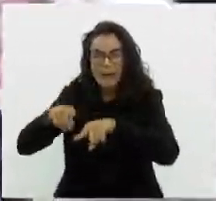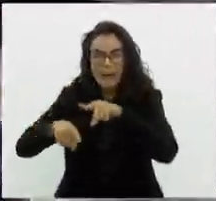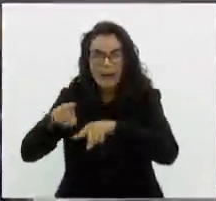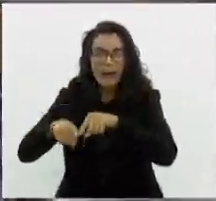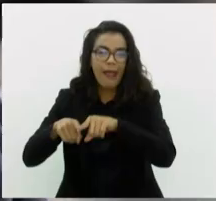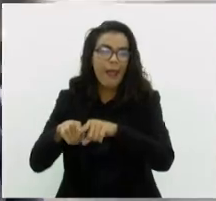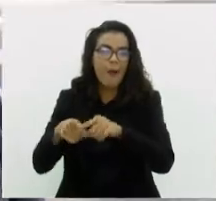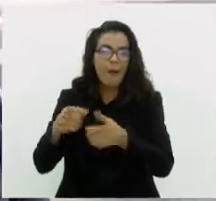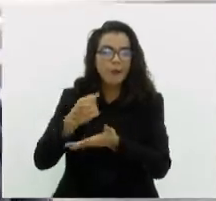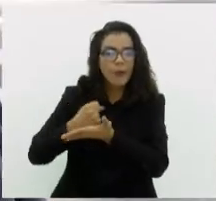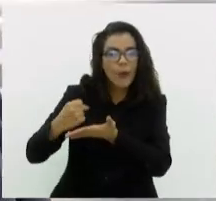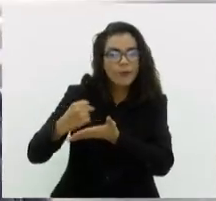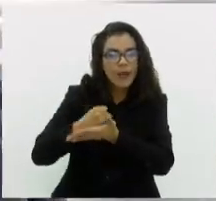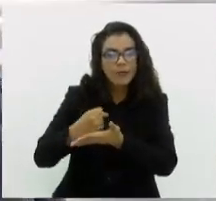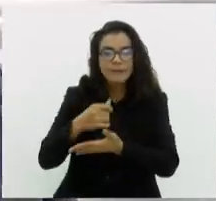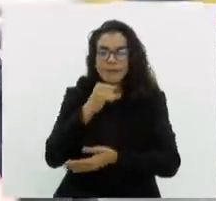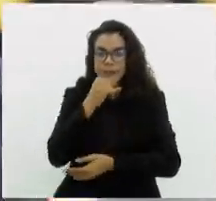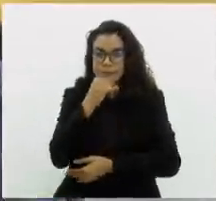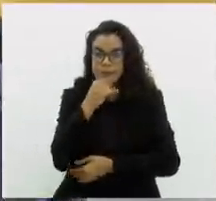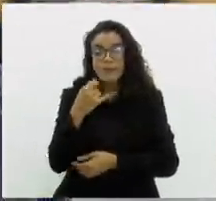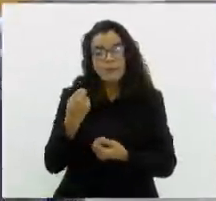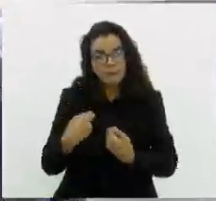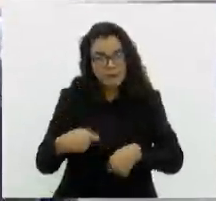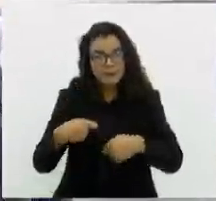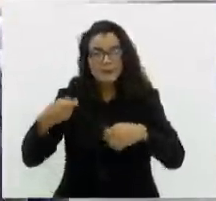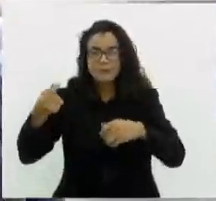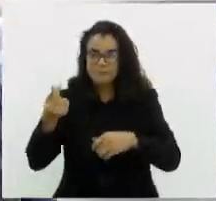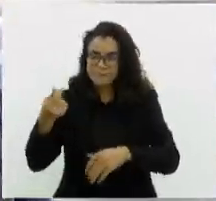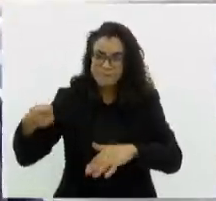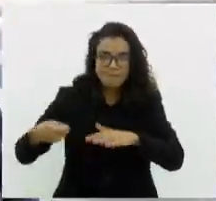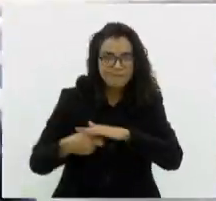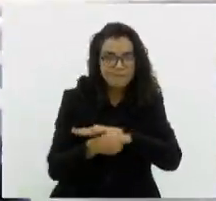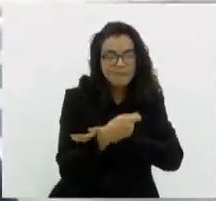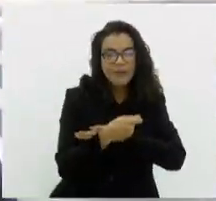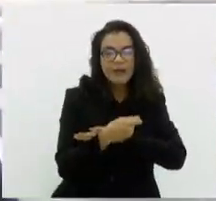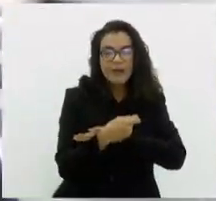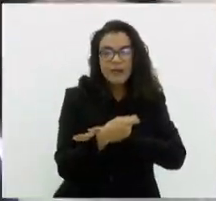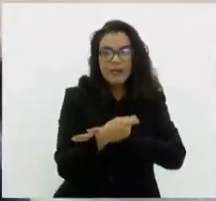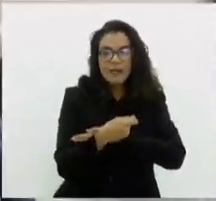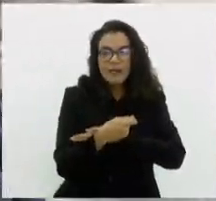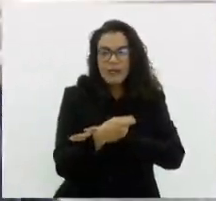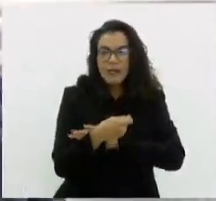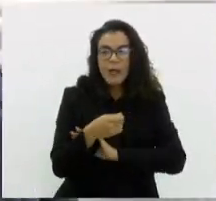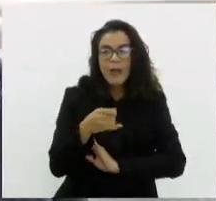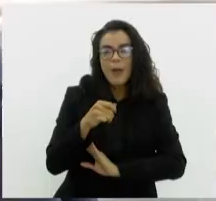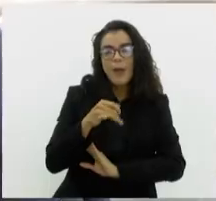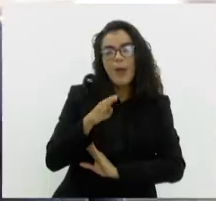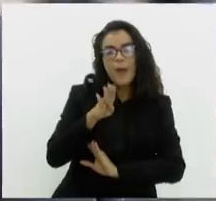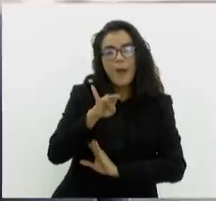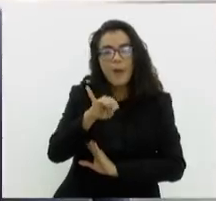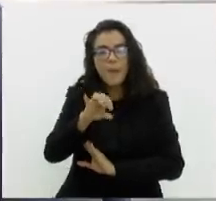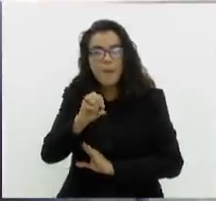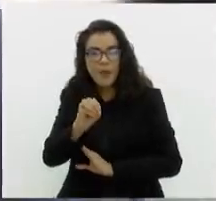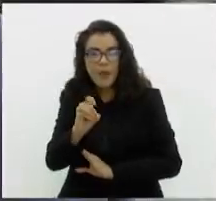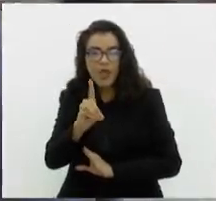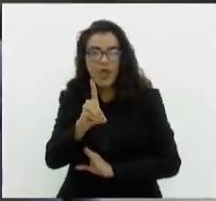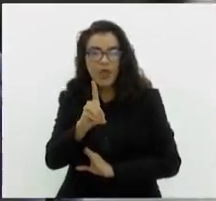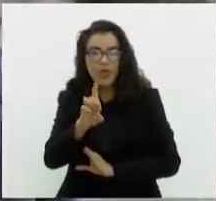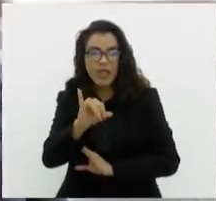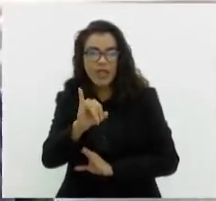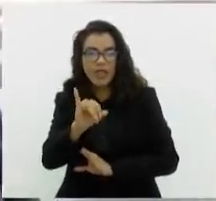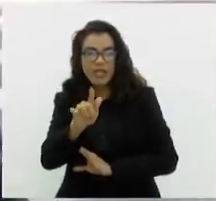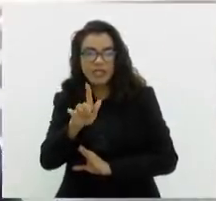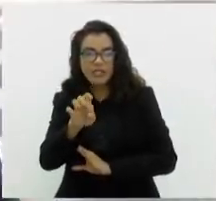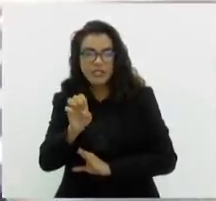concessionárias. Então, os comitês investem nessas áreas, que são, por exemplo, biodigestores, para tratar esgoto em áreas